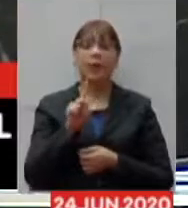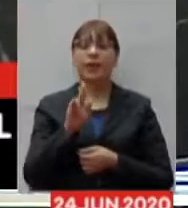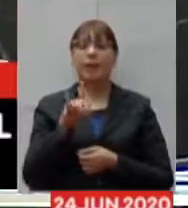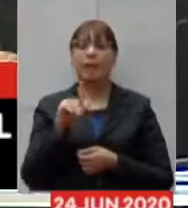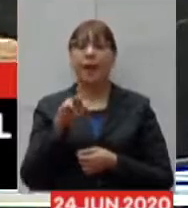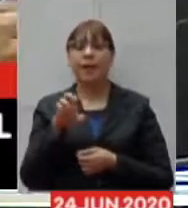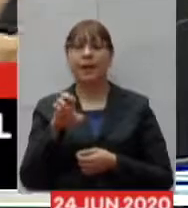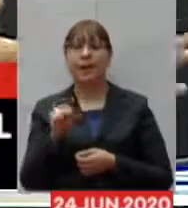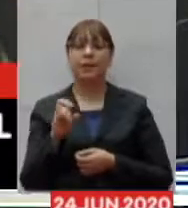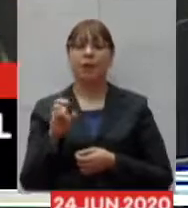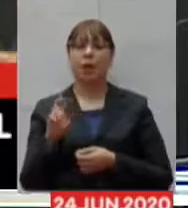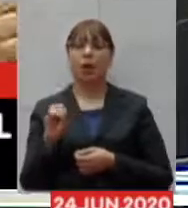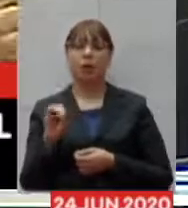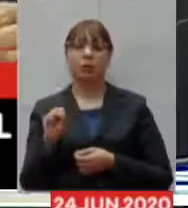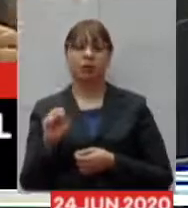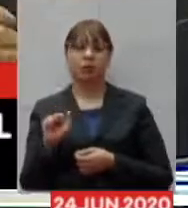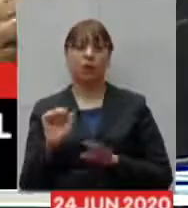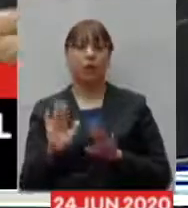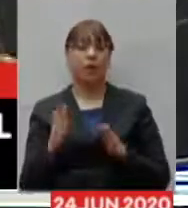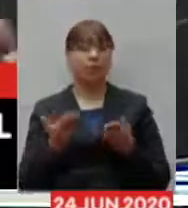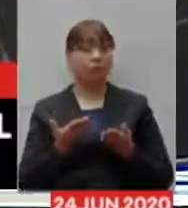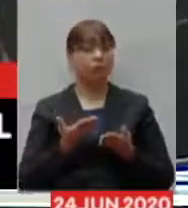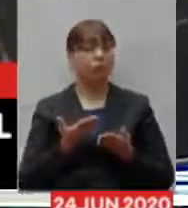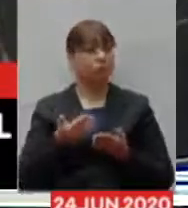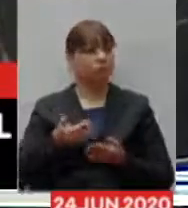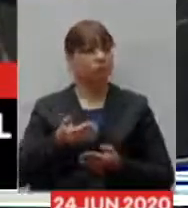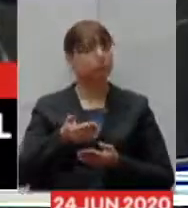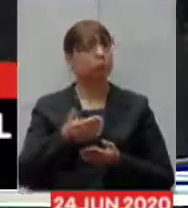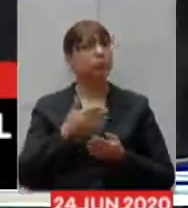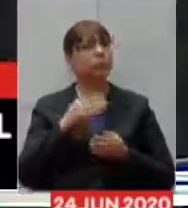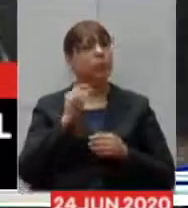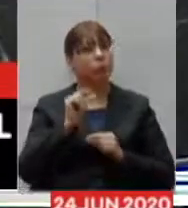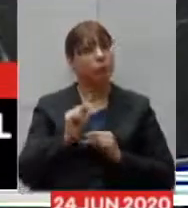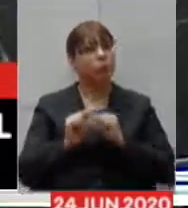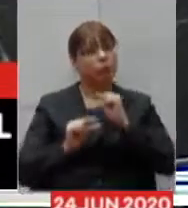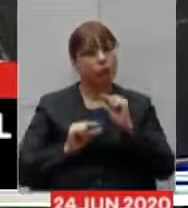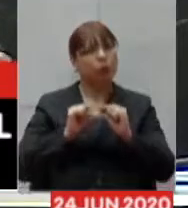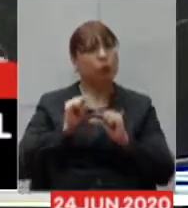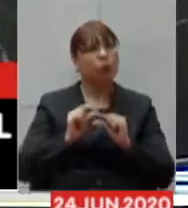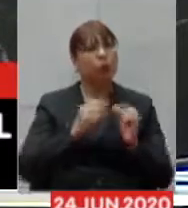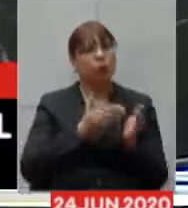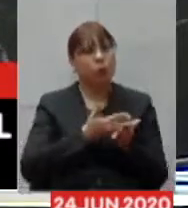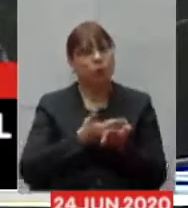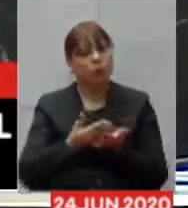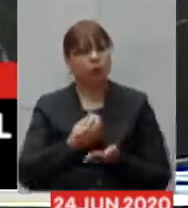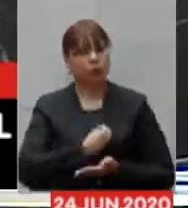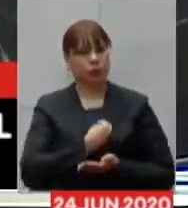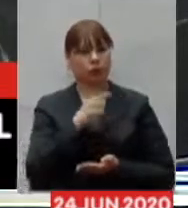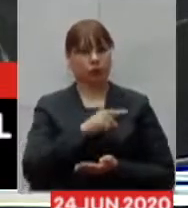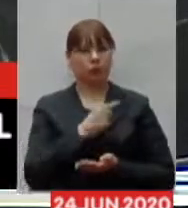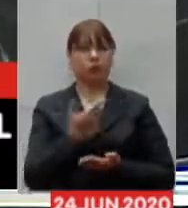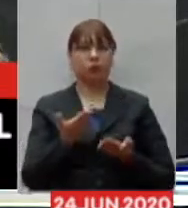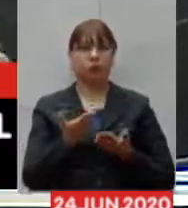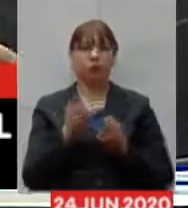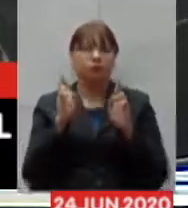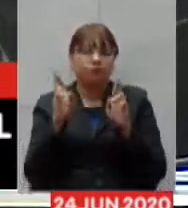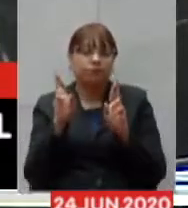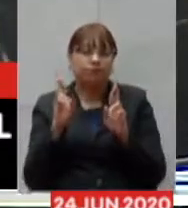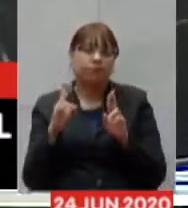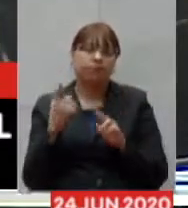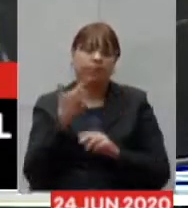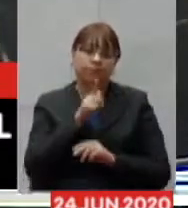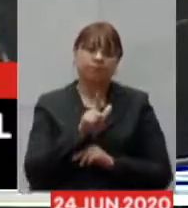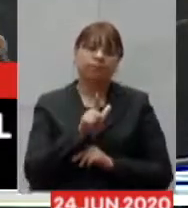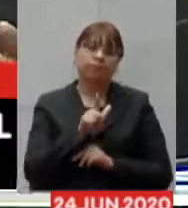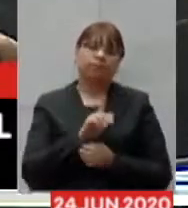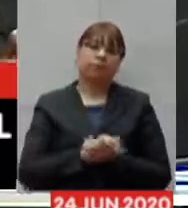colocá-lo em funcionamento de maneira gradual então eu vou passar lá hoje se Deus quiser para